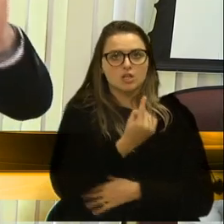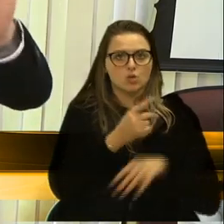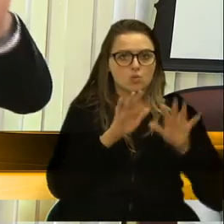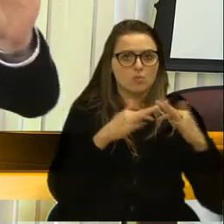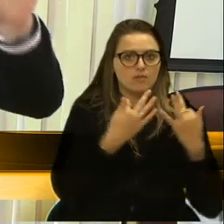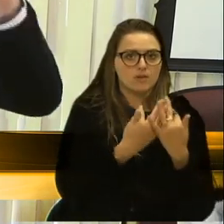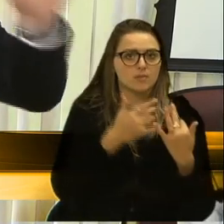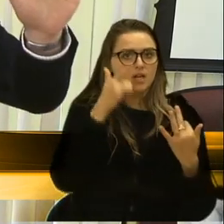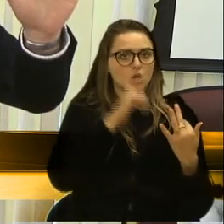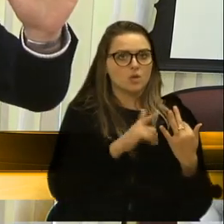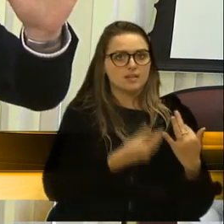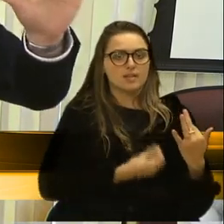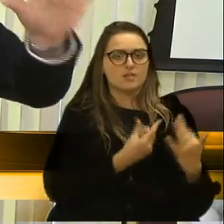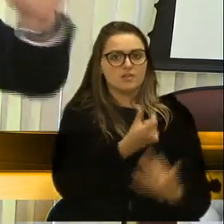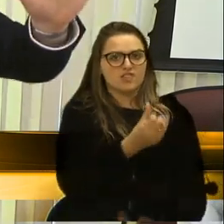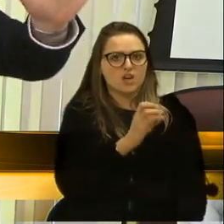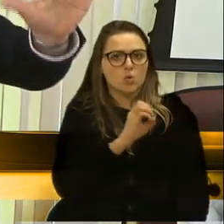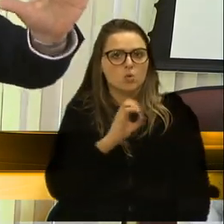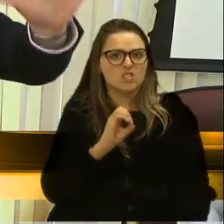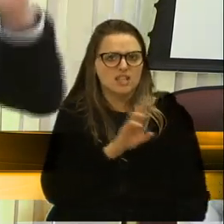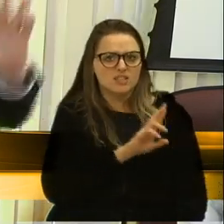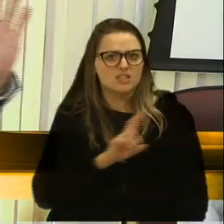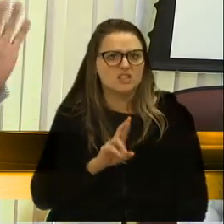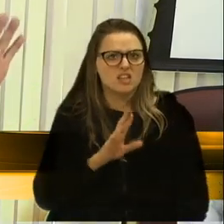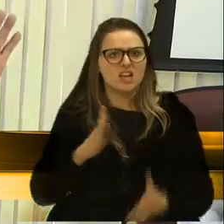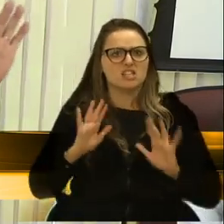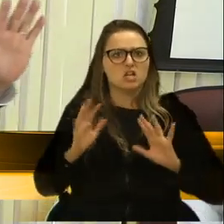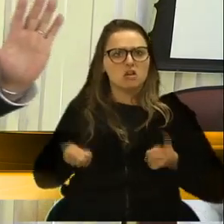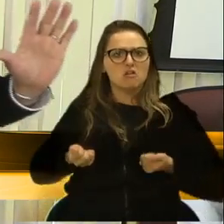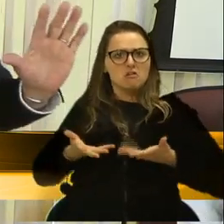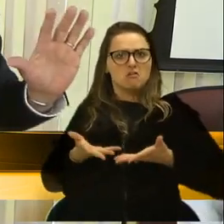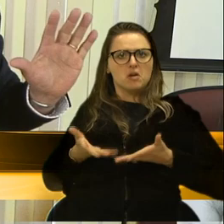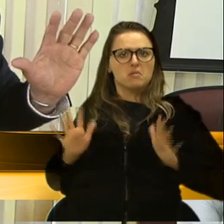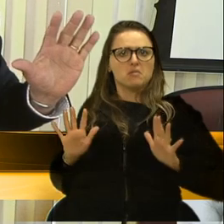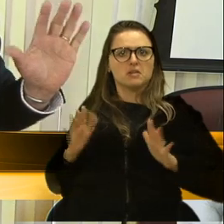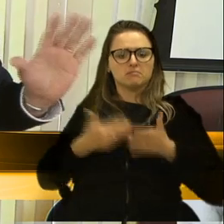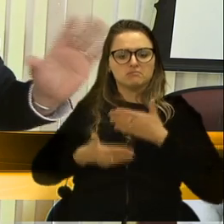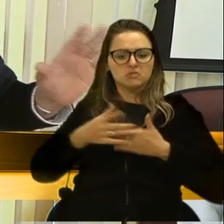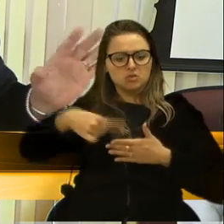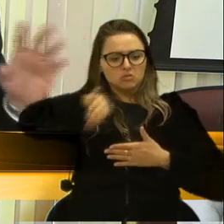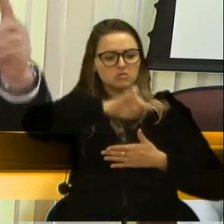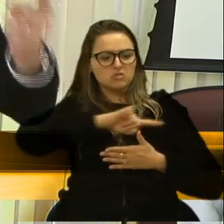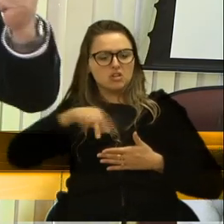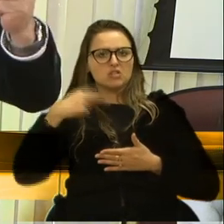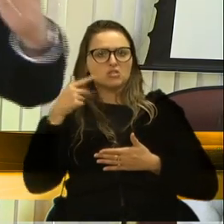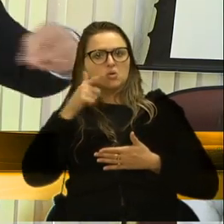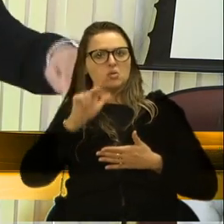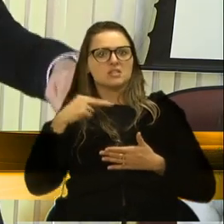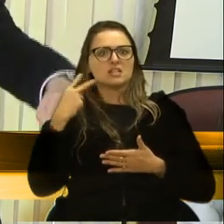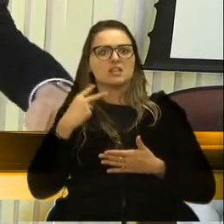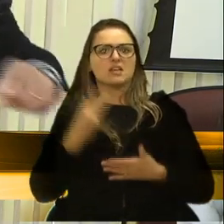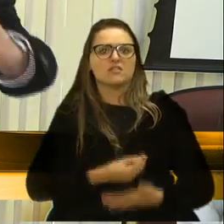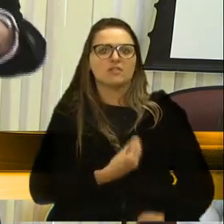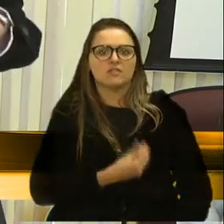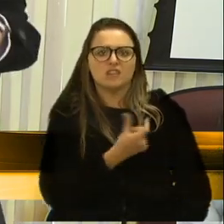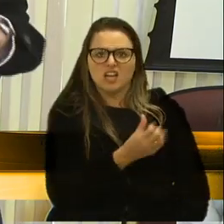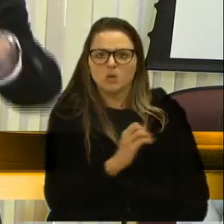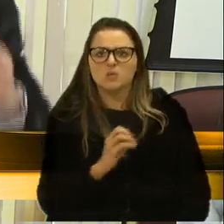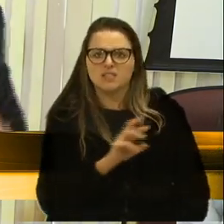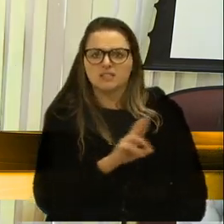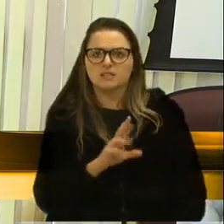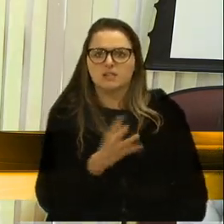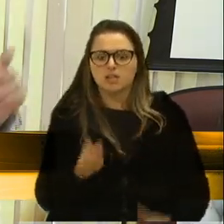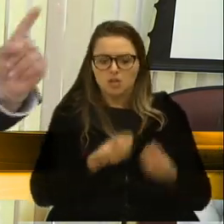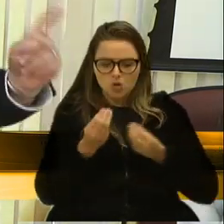tempo com 600 reais, vamos abrir mão, vamos ficar todo mundo com 600, para ver até onde o pai de família vai botar